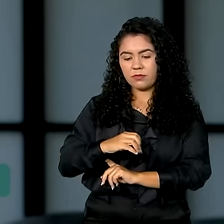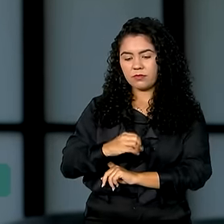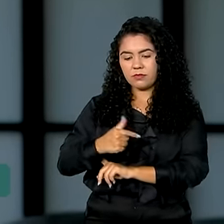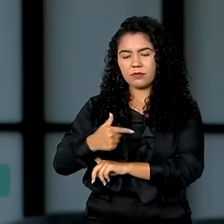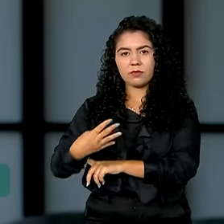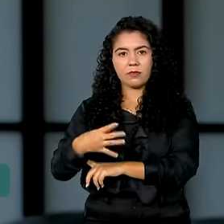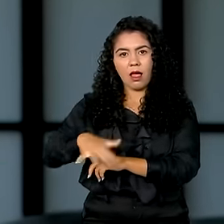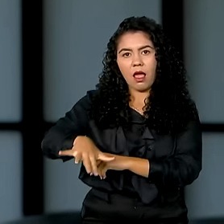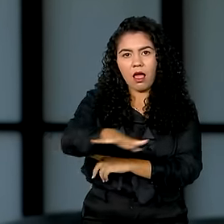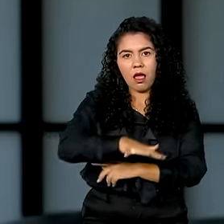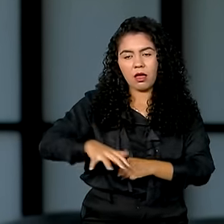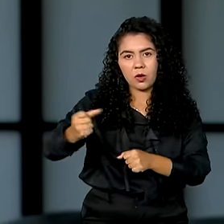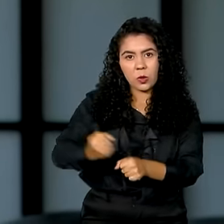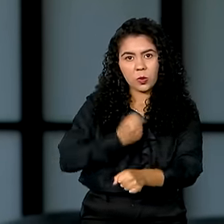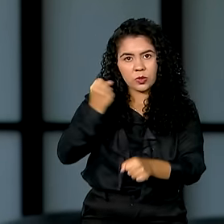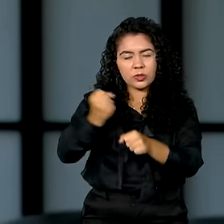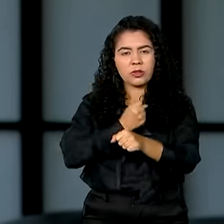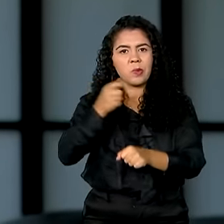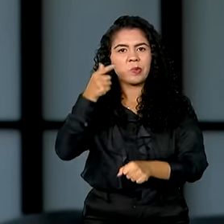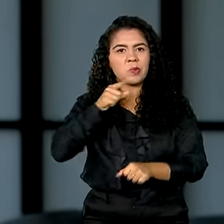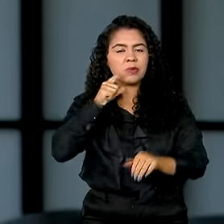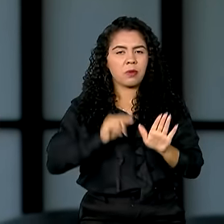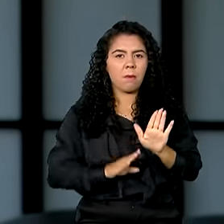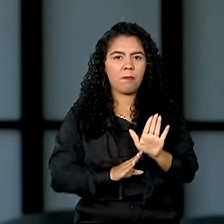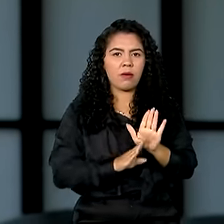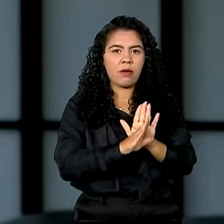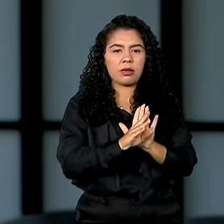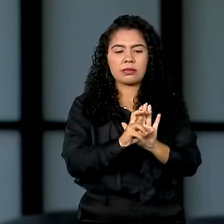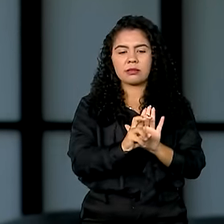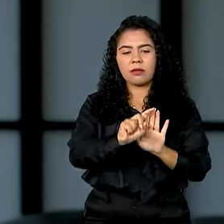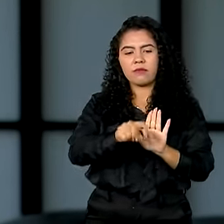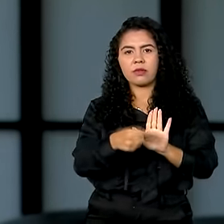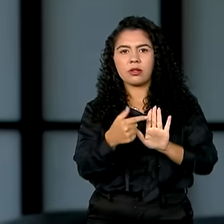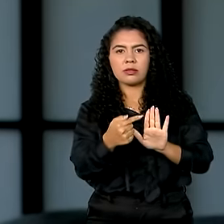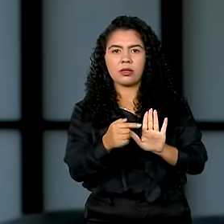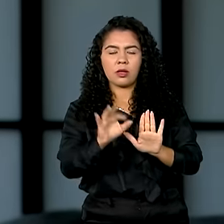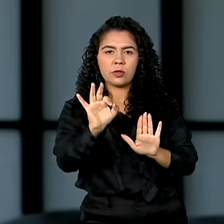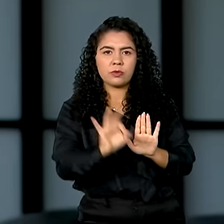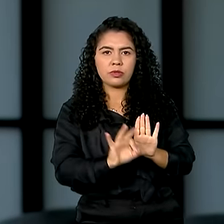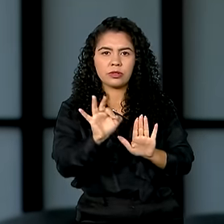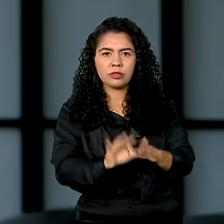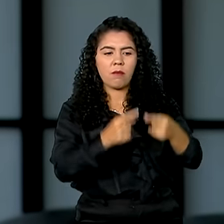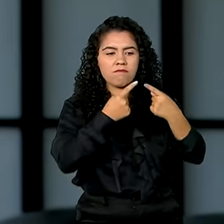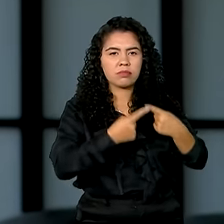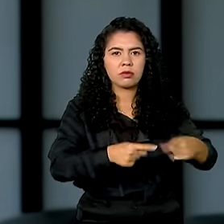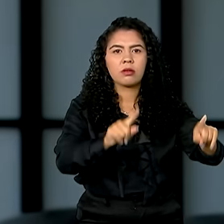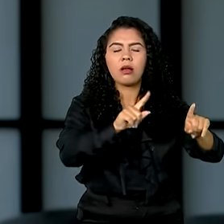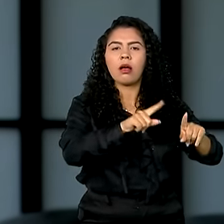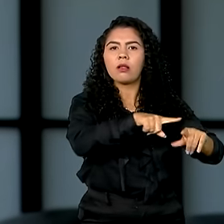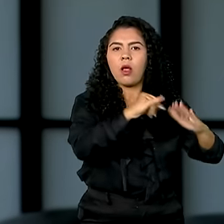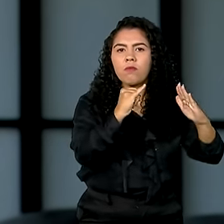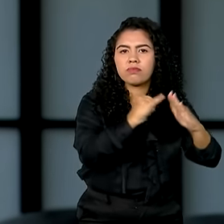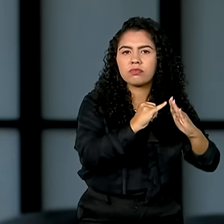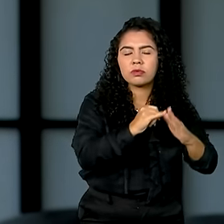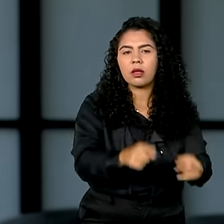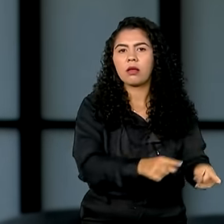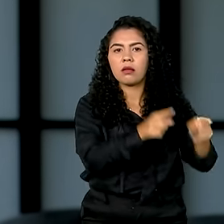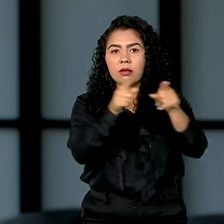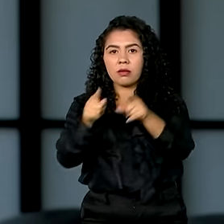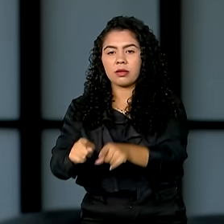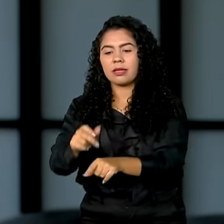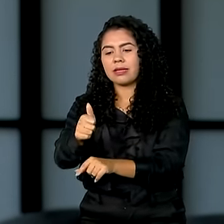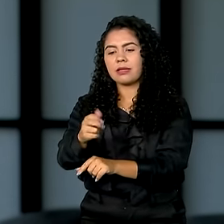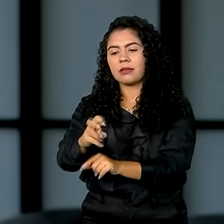civil registrou um crescimento de 5,7% nos lançamentos imobiliários e 15,24